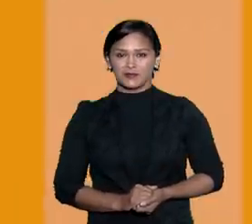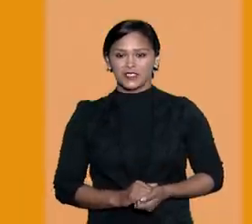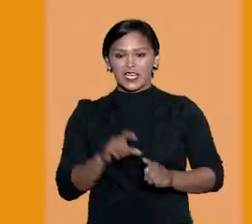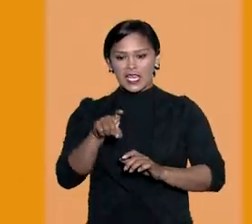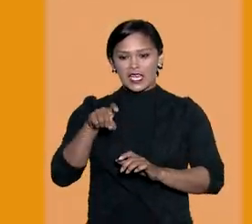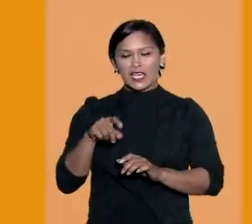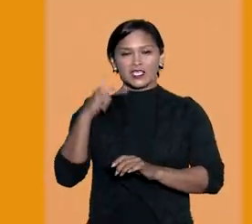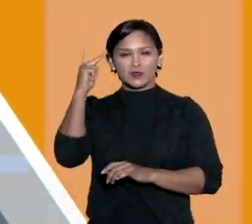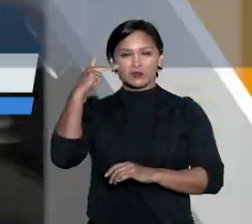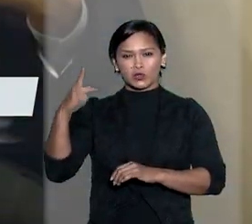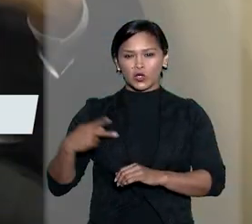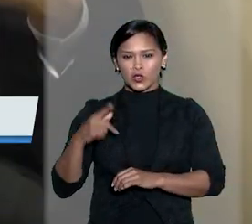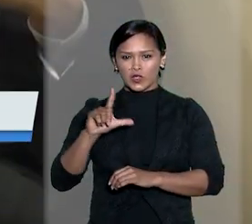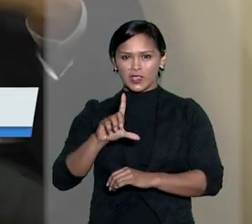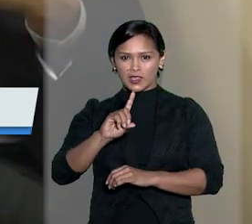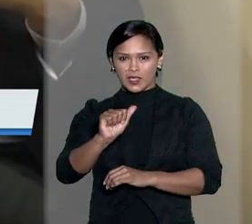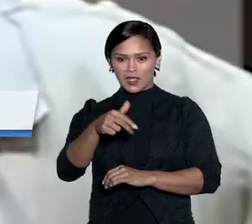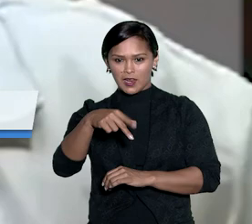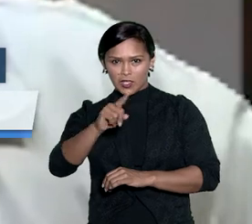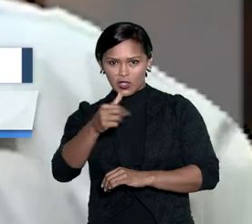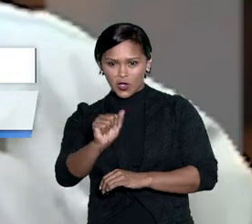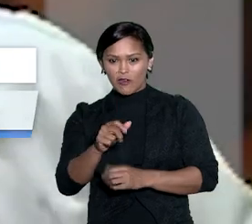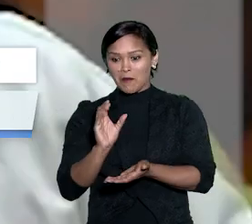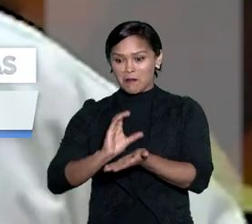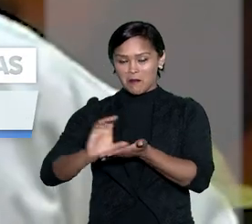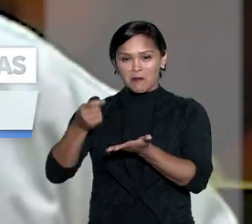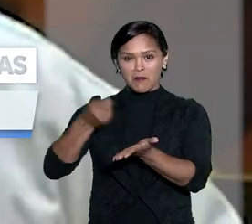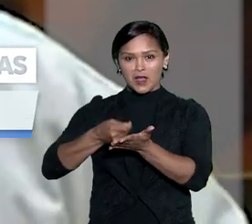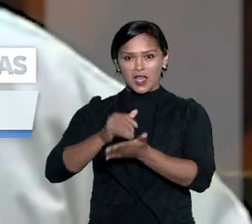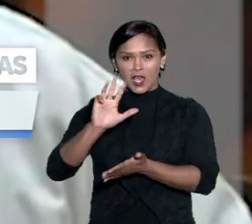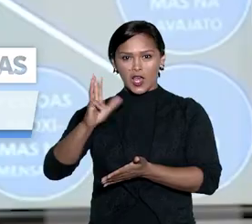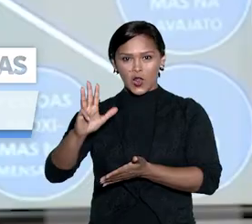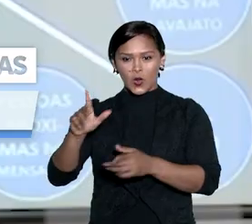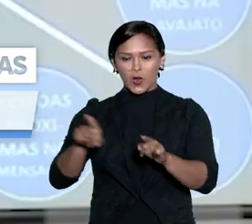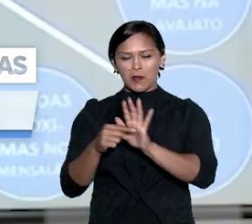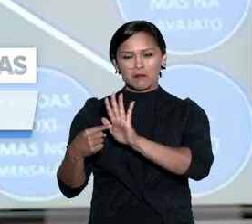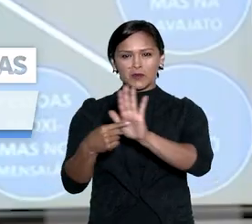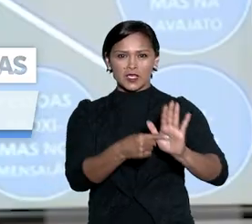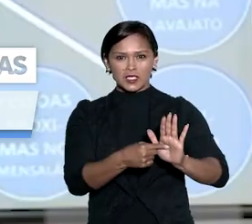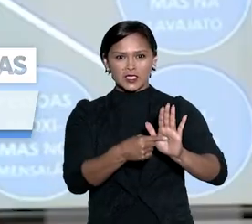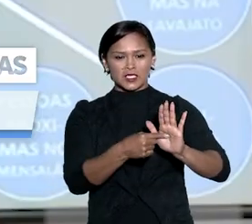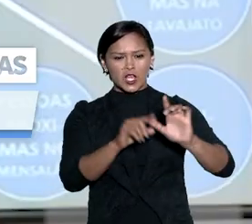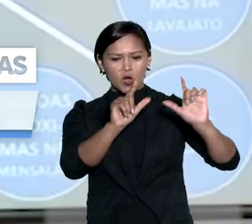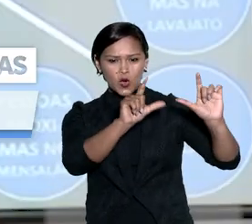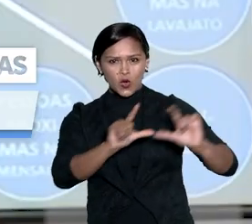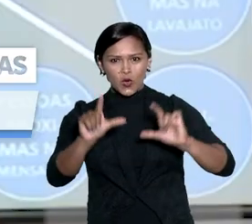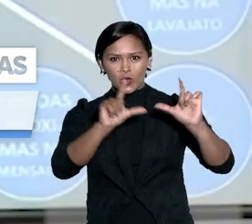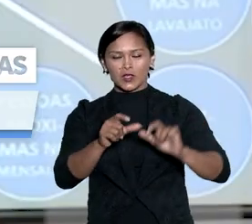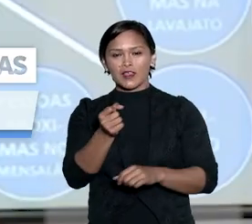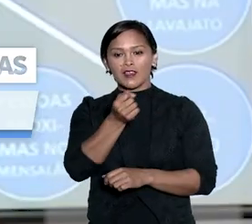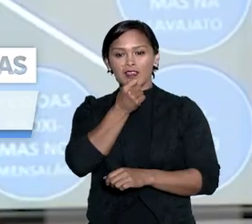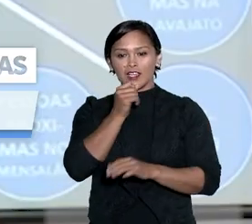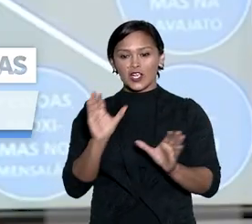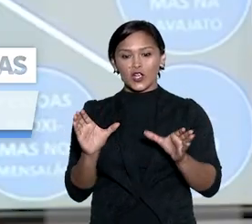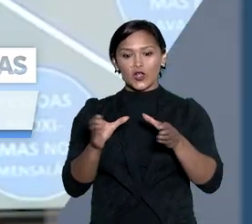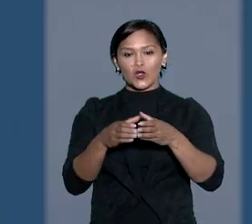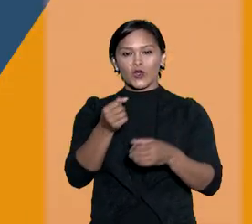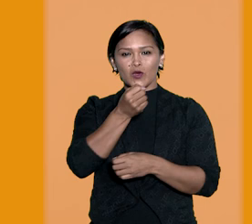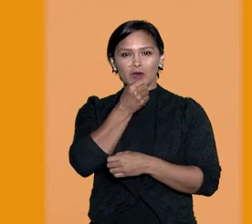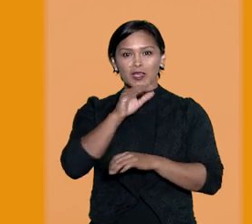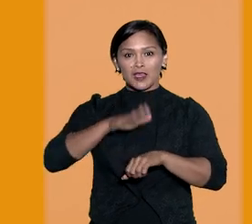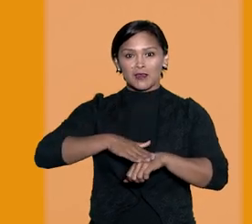Ex-procurador Dallagnol terá que indenizar Lula por apresentação de PowerPoint em entrevista